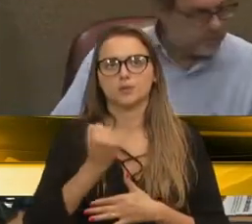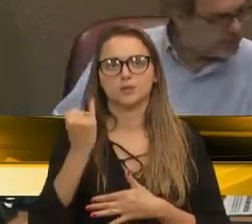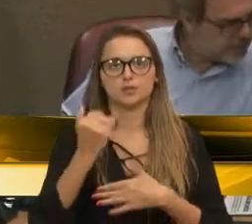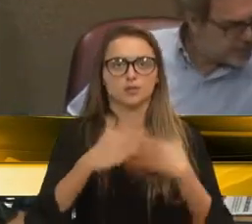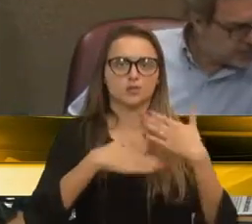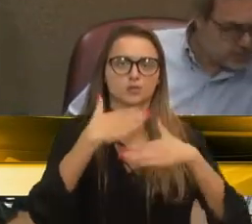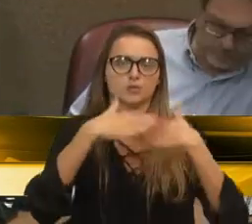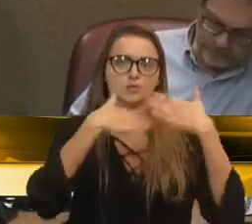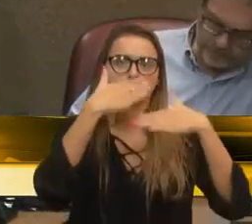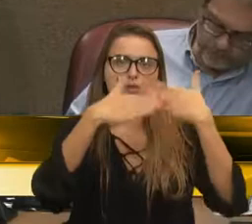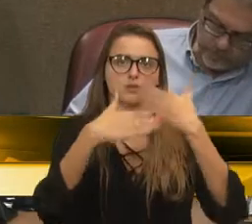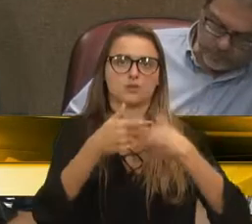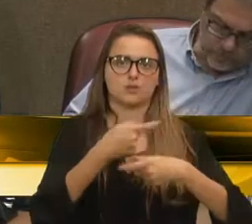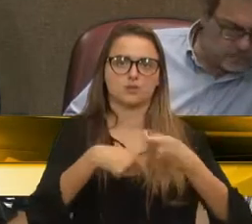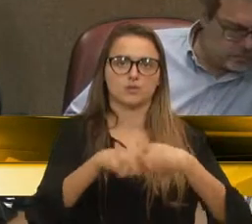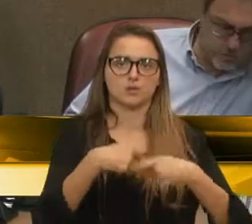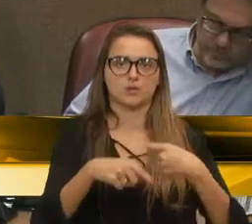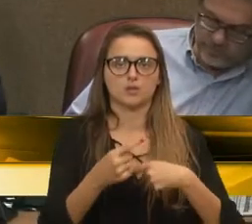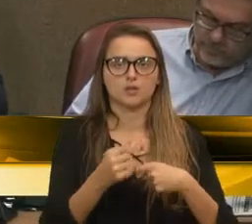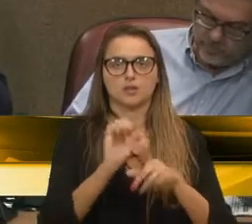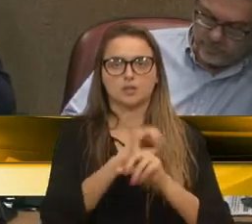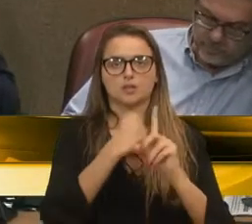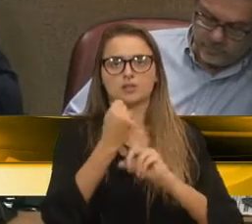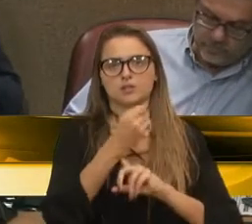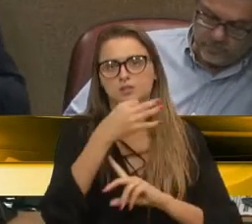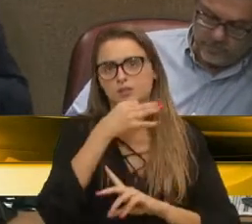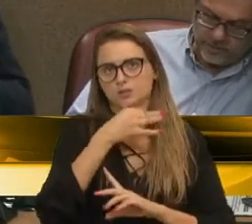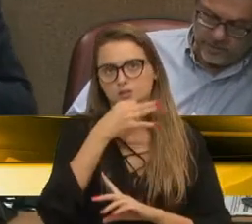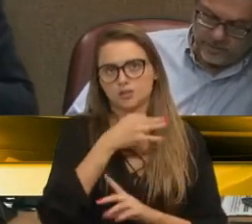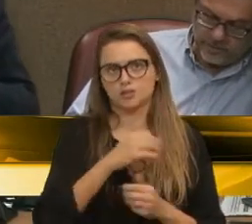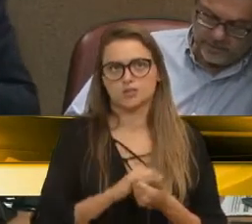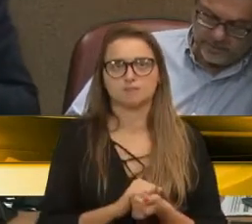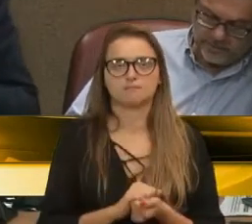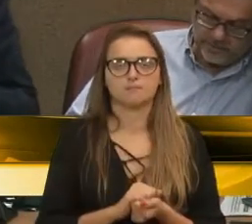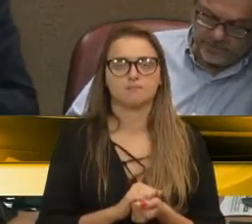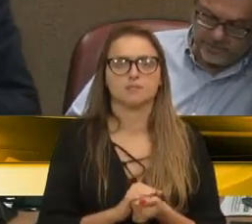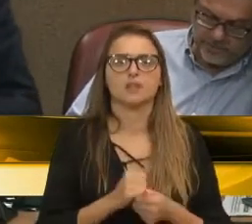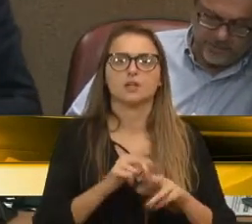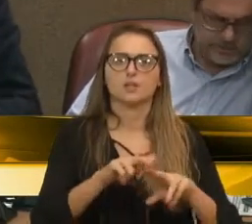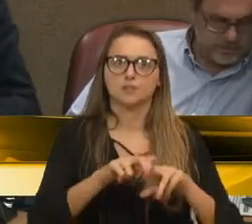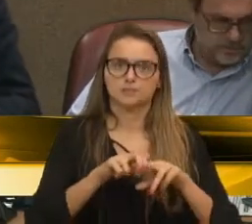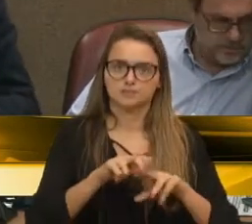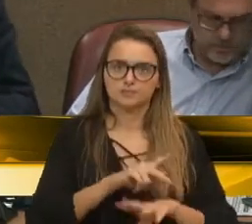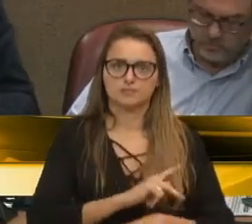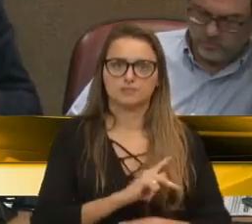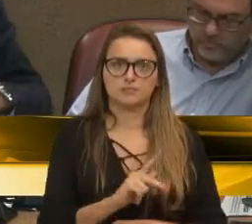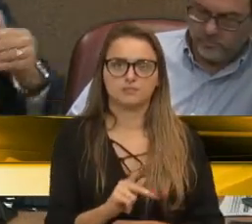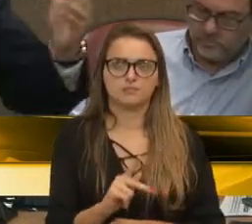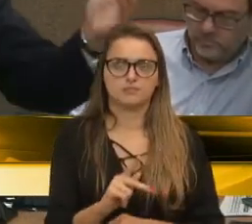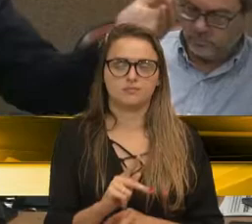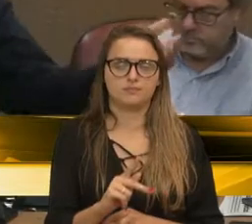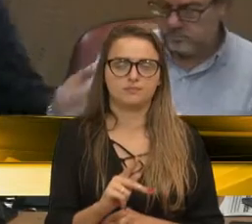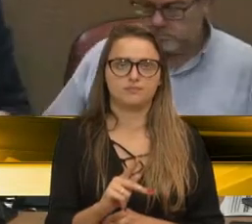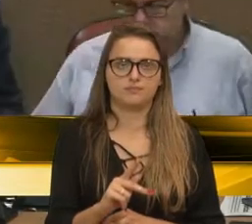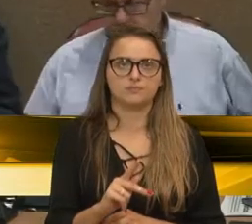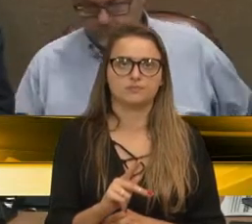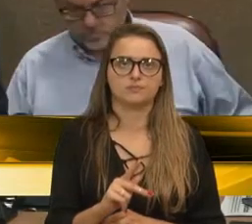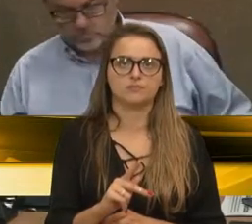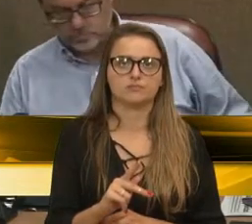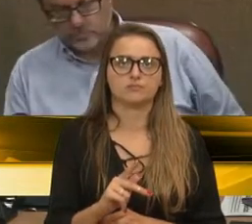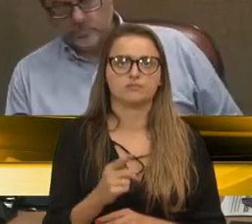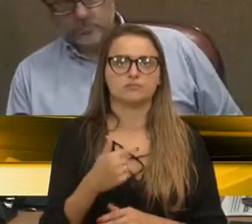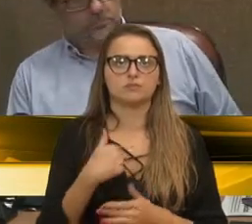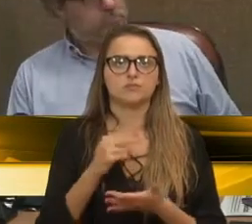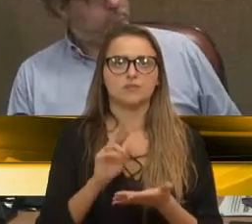desenvolvimento econômico e social do nosso município. E, nesse sentido, presidente, nós realizamos